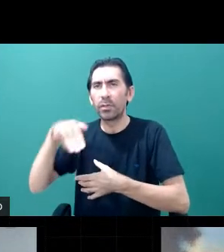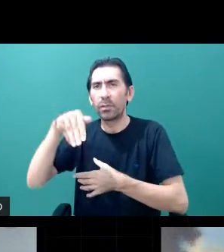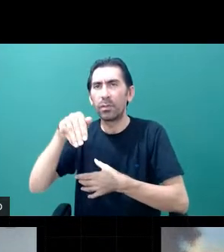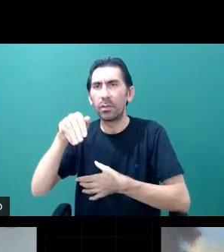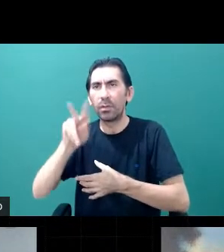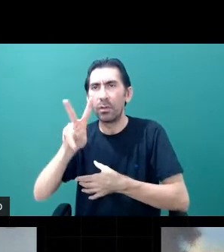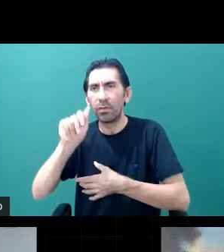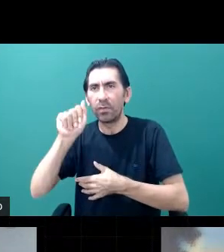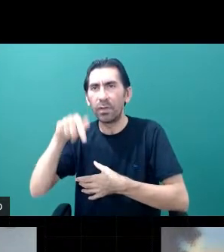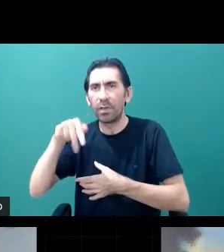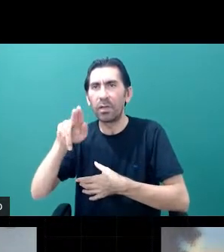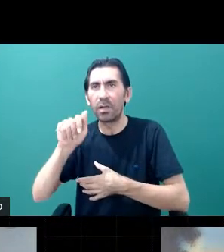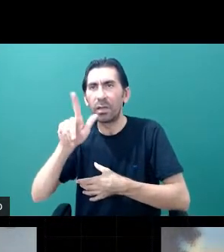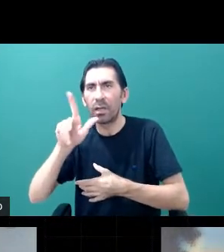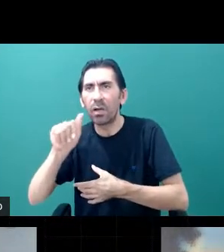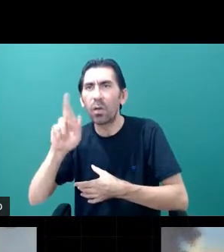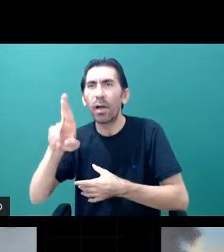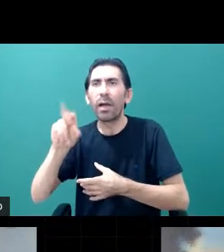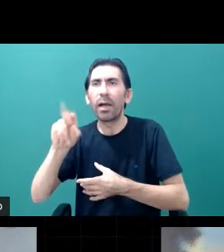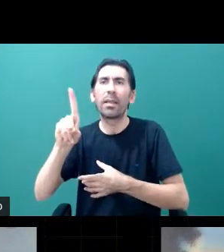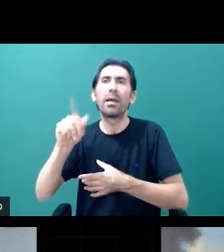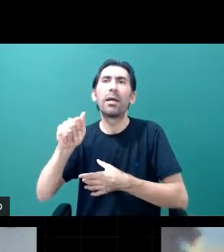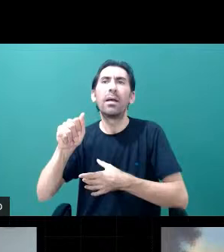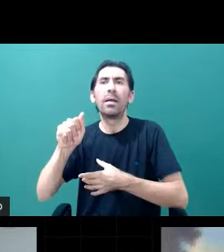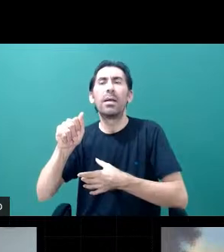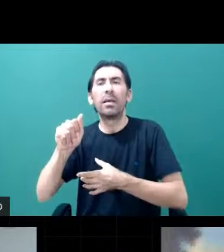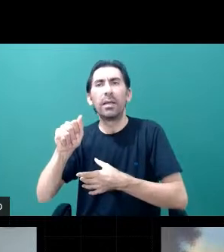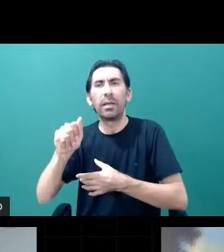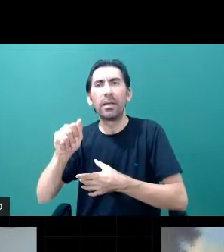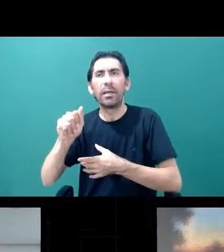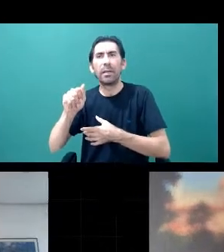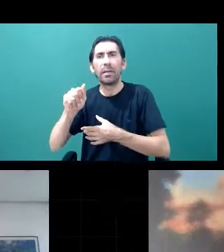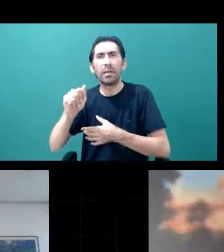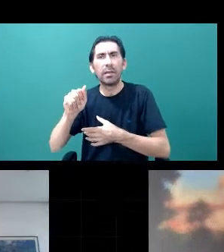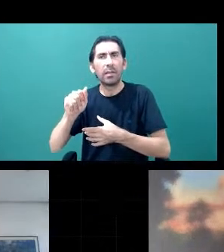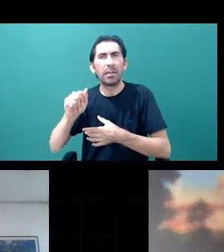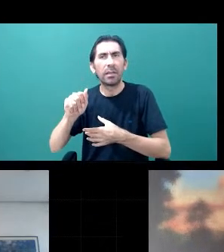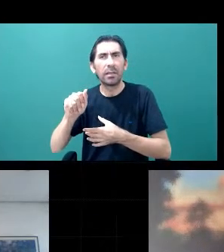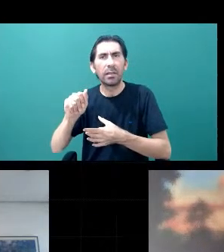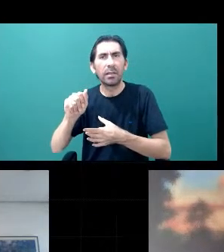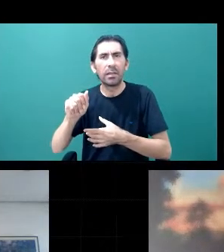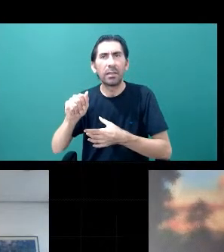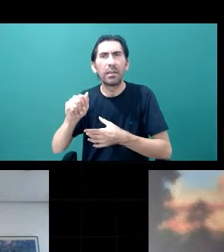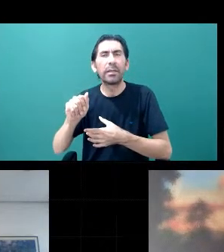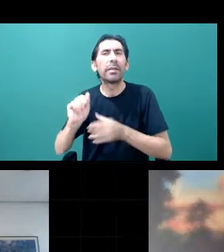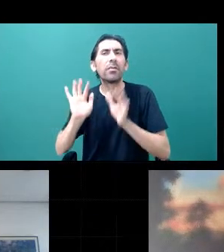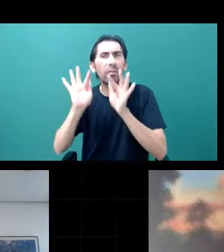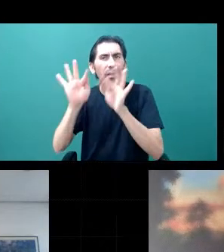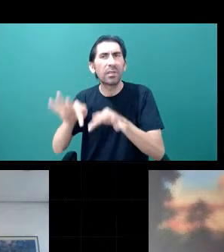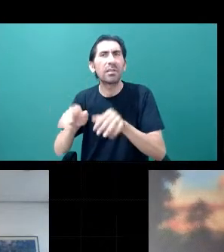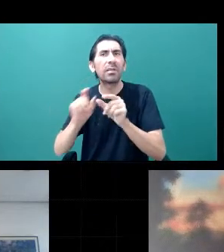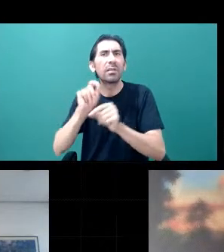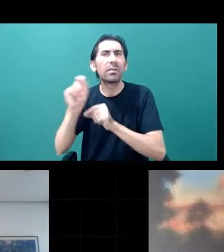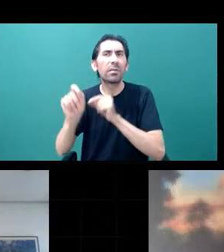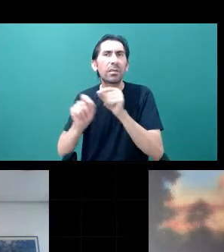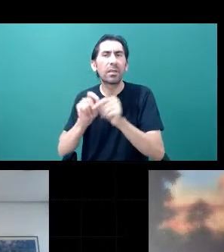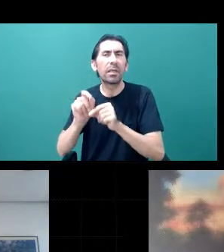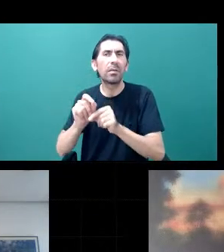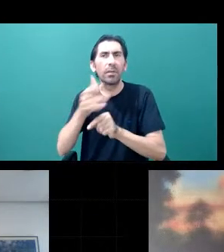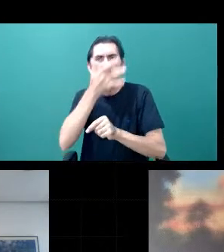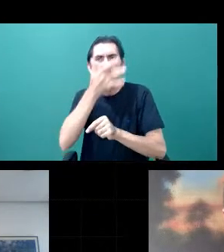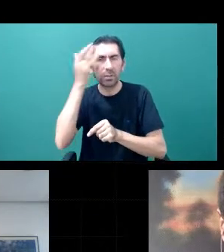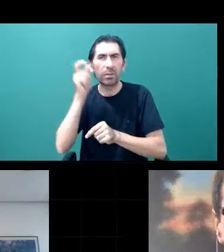alguma coisa que também a pode comentar depois. Finalizando, só para aqueles que têm interesse na